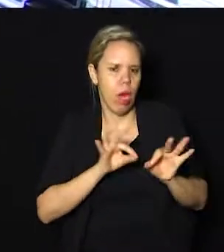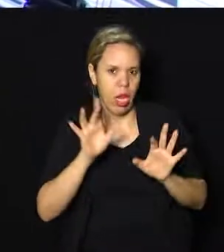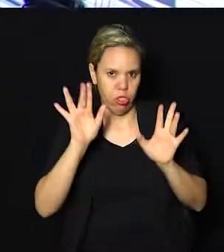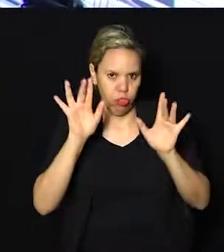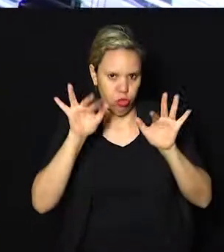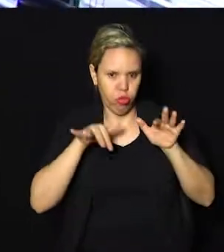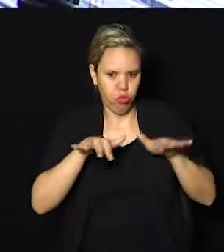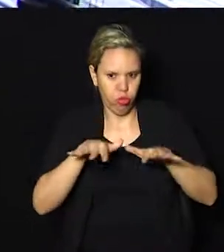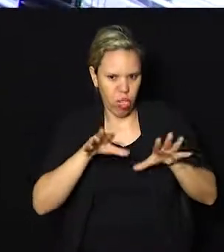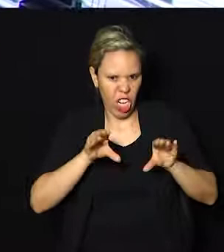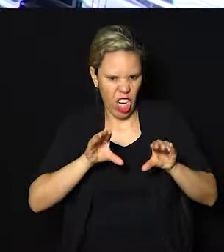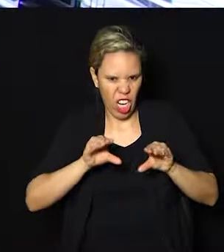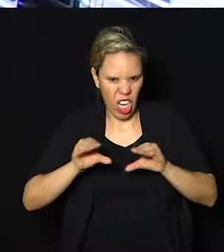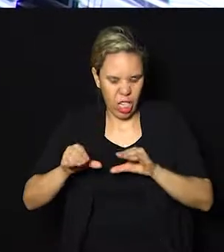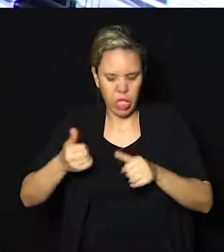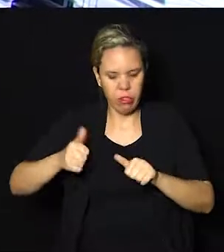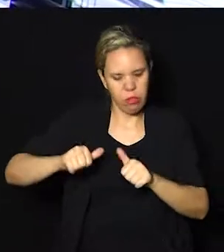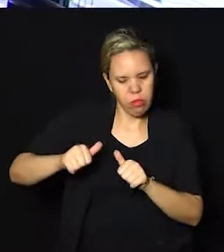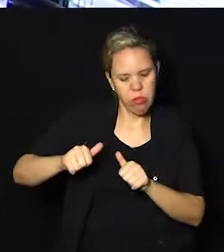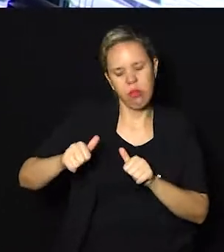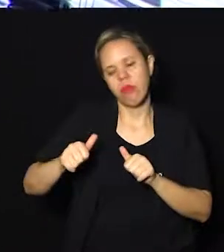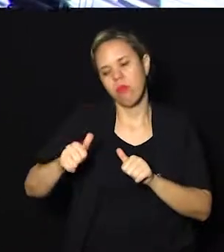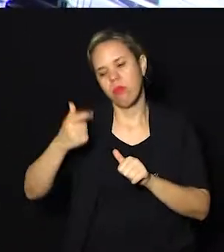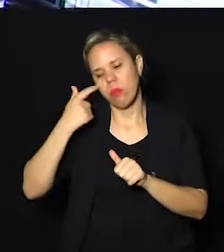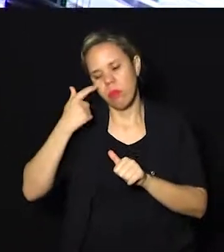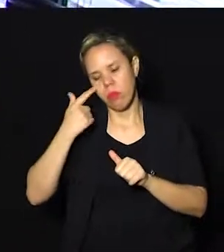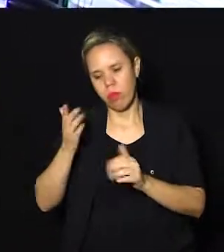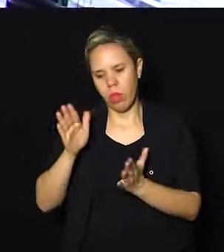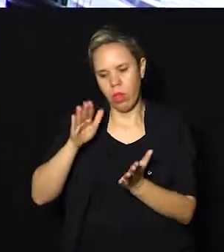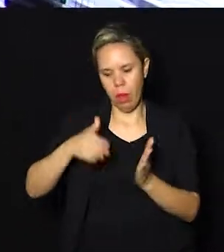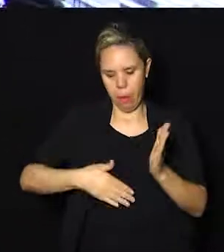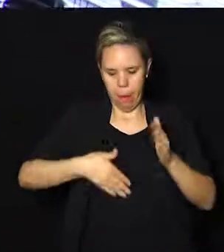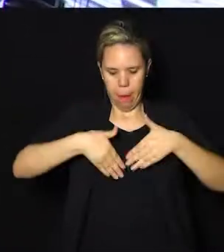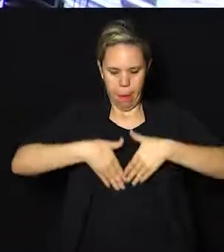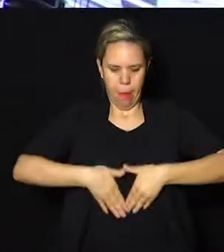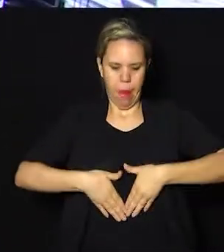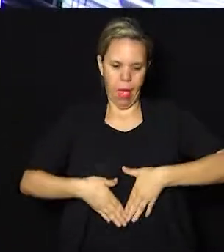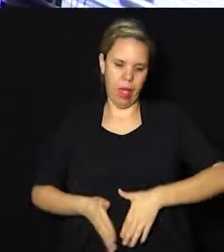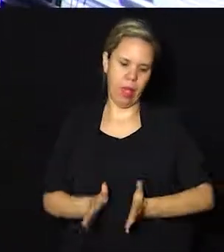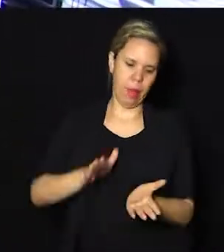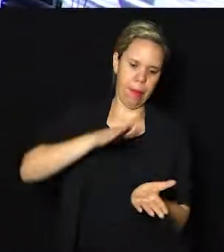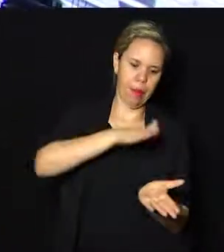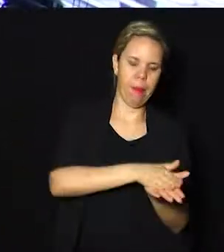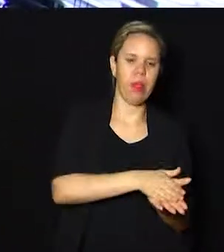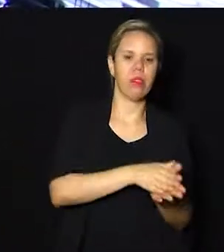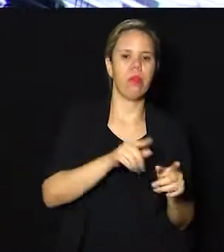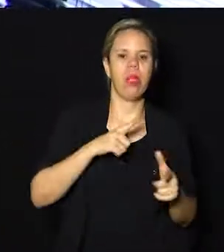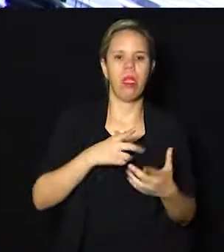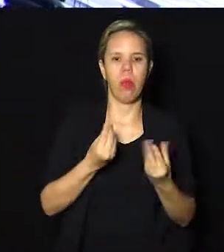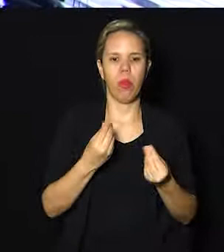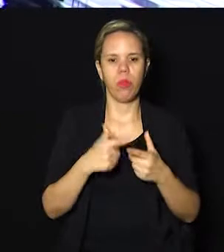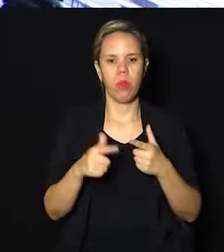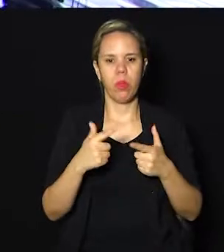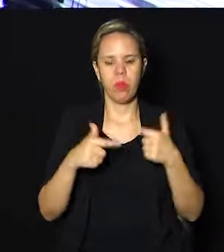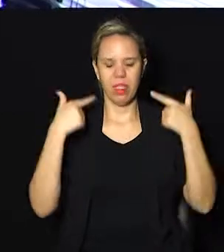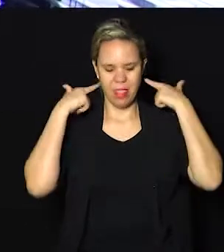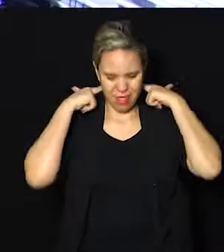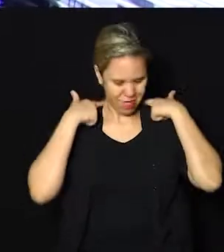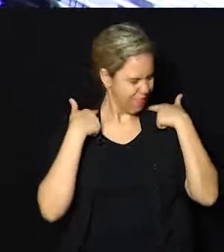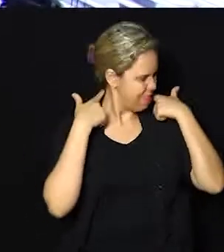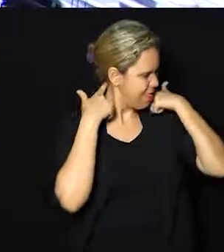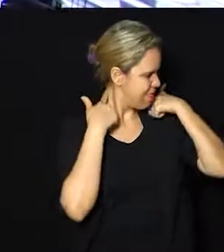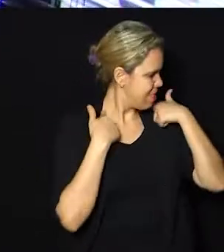Então, aqui faz toda uma avaliação, que eu já fiz de barriga para baixo. Agora, aqui, como ela tem muito problema de cervical, muita